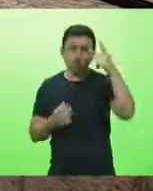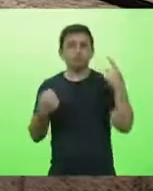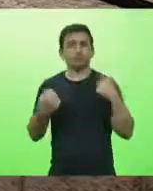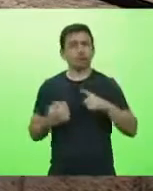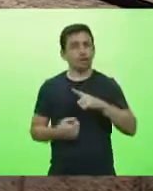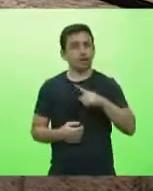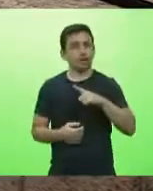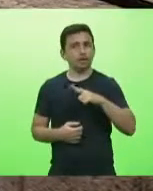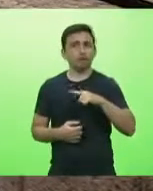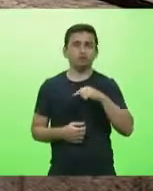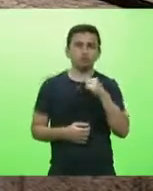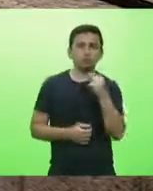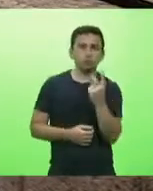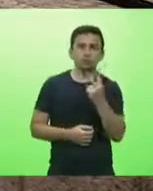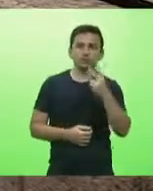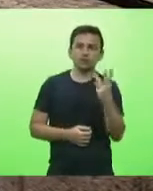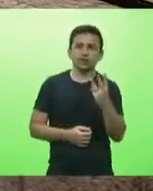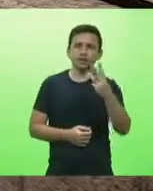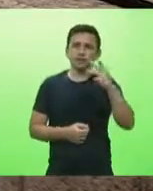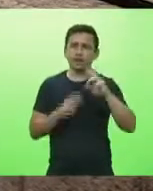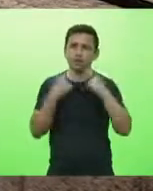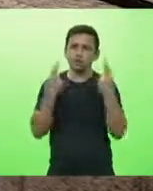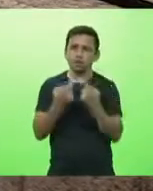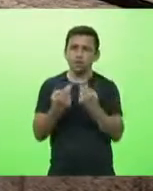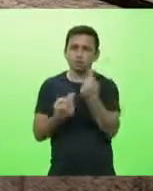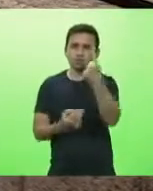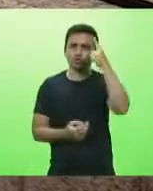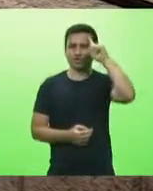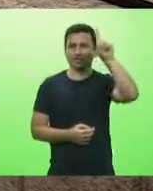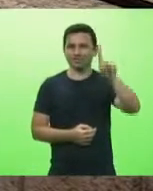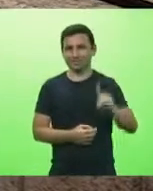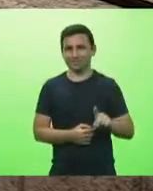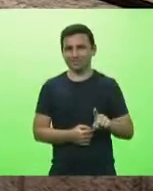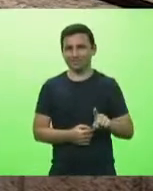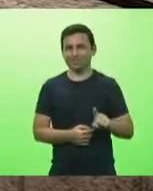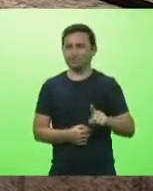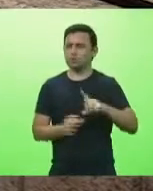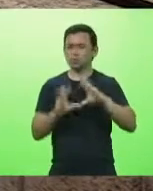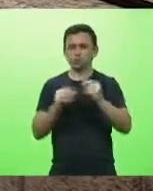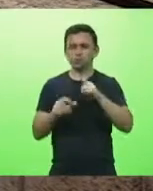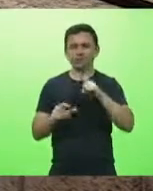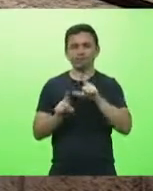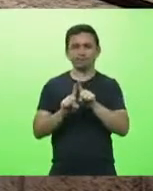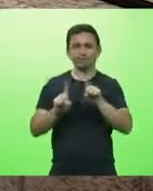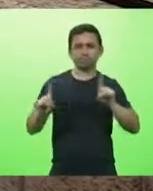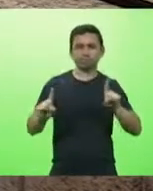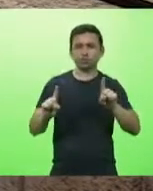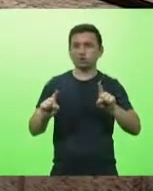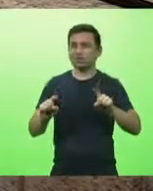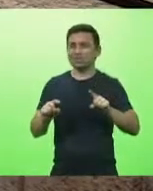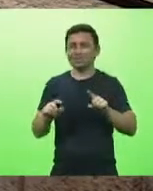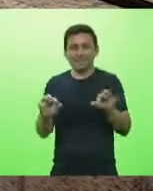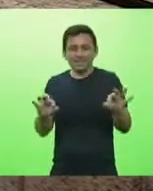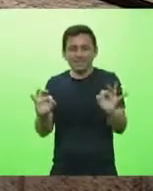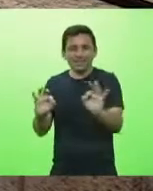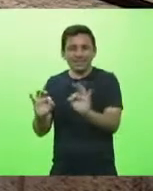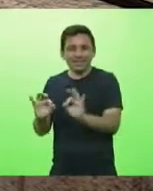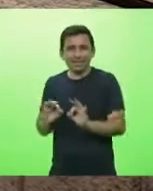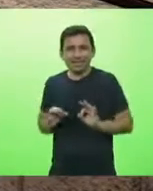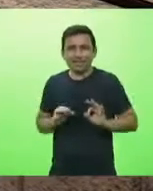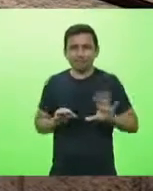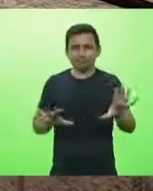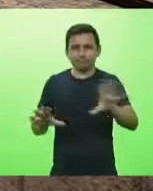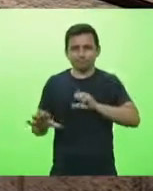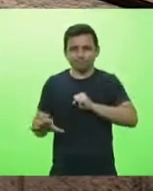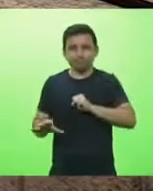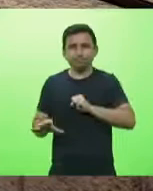reuniões num dia para não prejudicar as pessoas todos com distanciamento nenhuma pessoa pegou covid dentro de uma igreja que eu